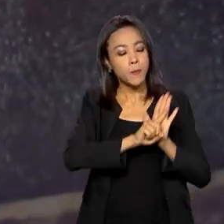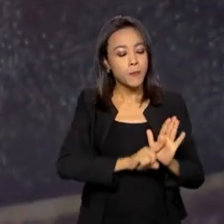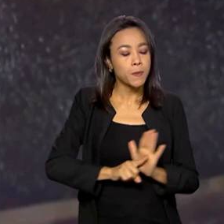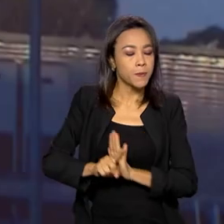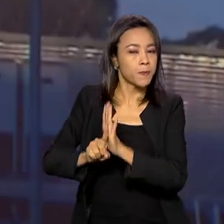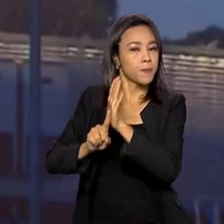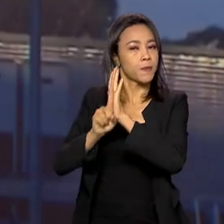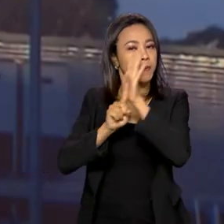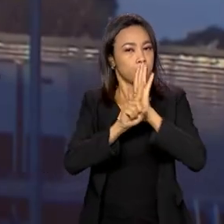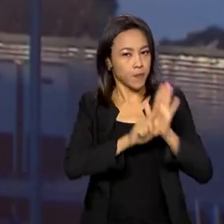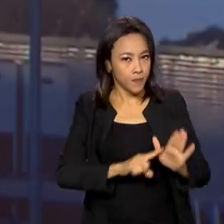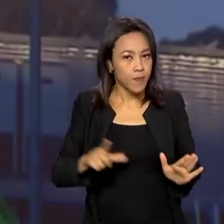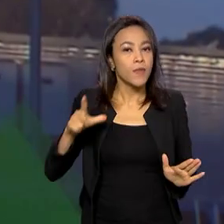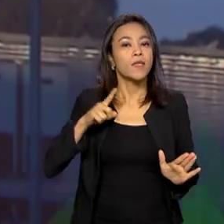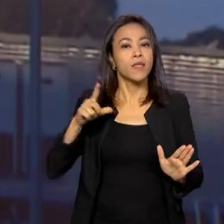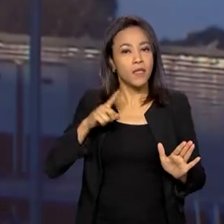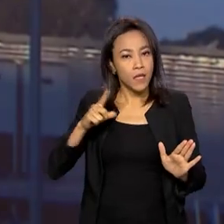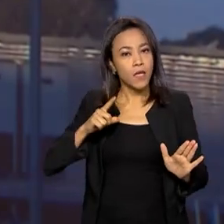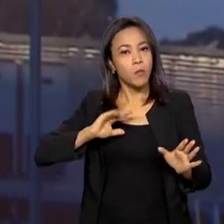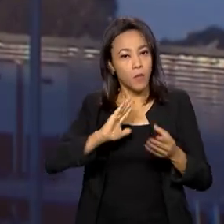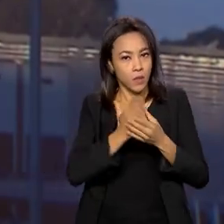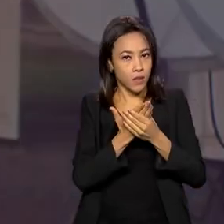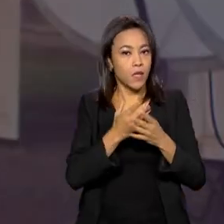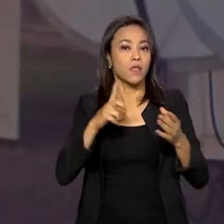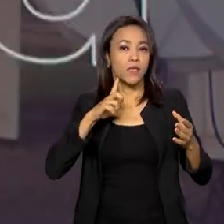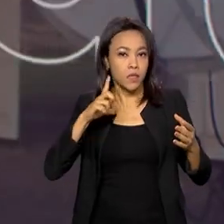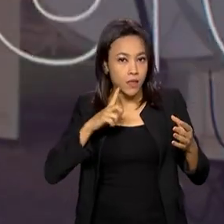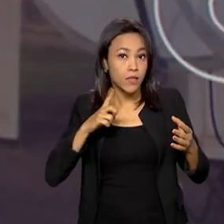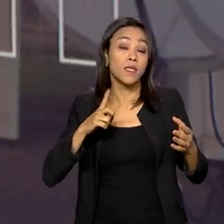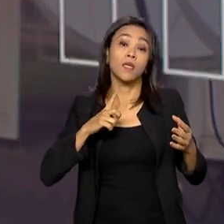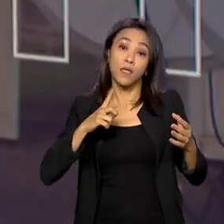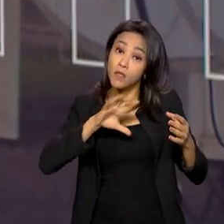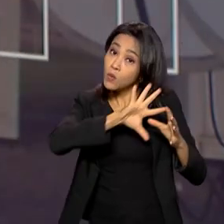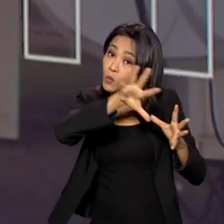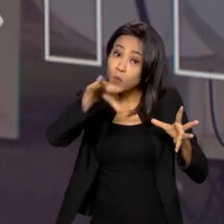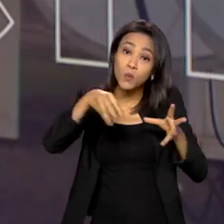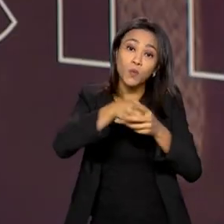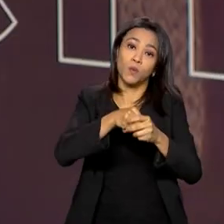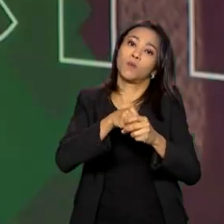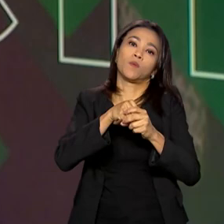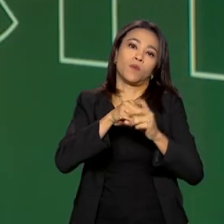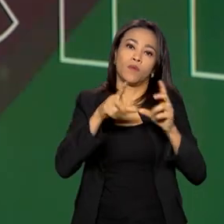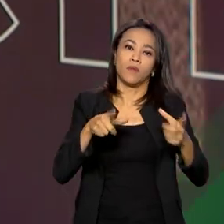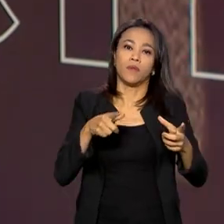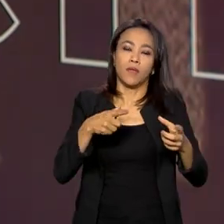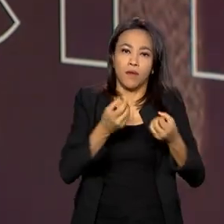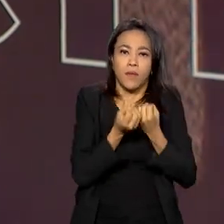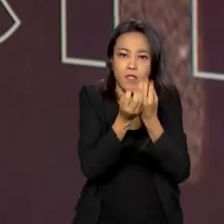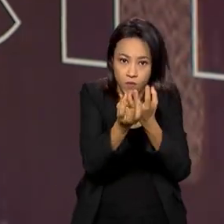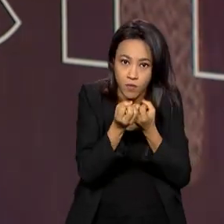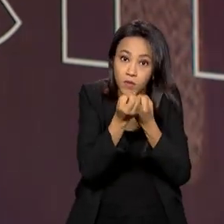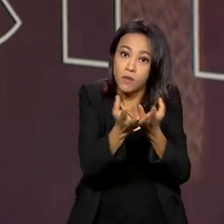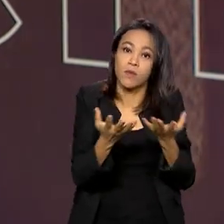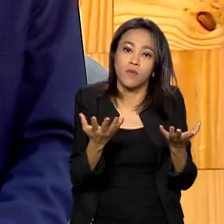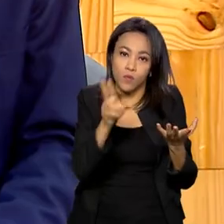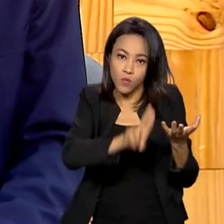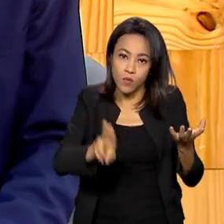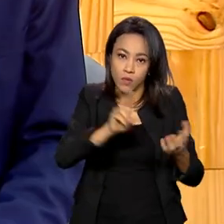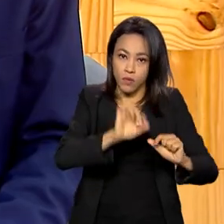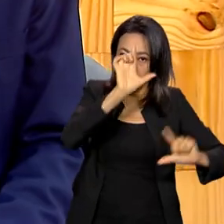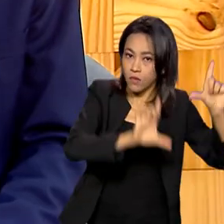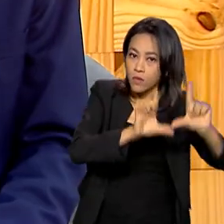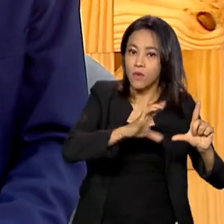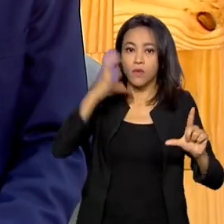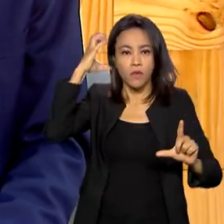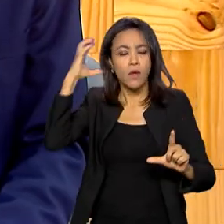governança em torno da informação que é comunicada pelos meios de comunicação eletrônica, no meio da radiodifusão. É a autoridade